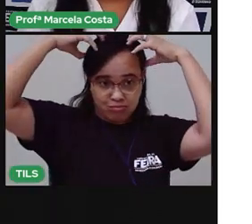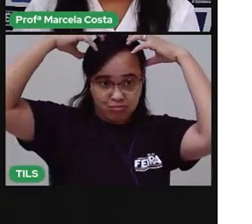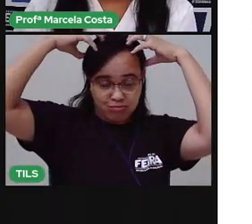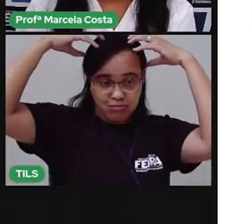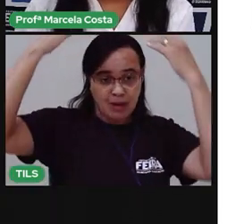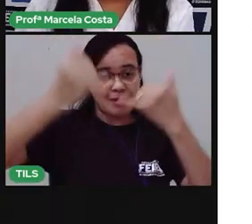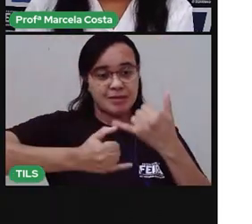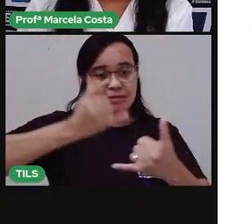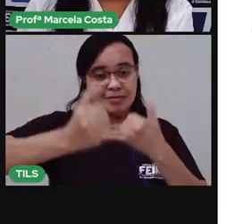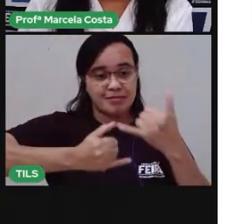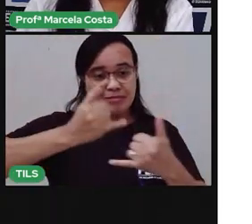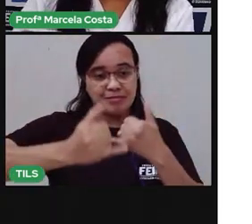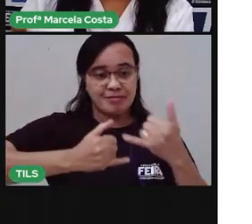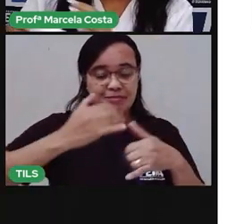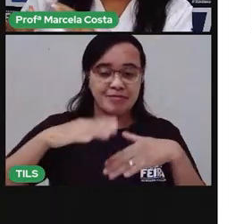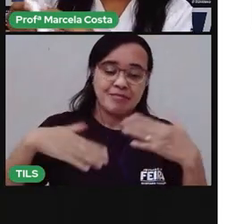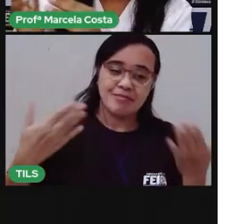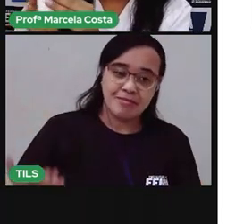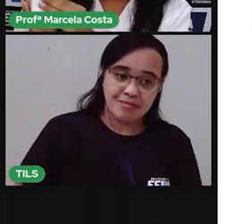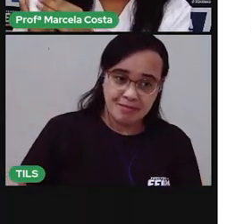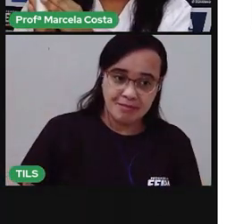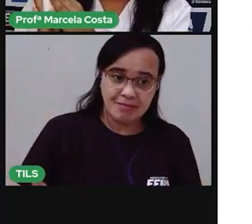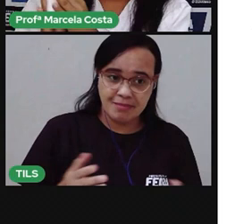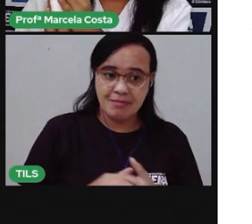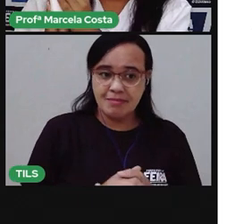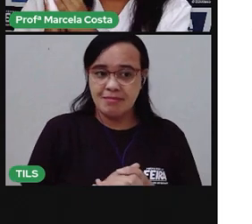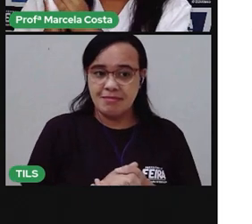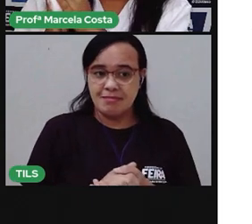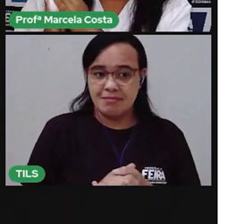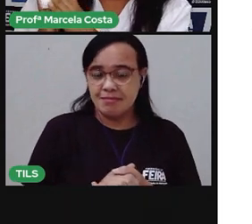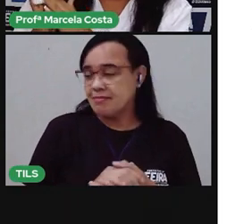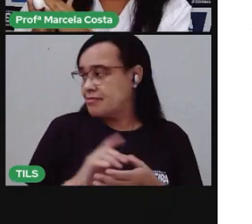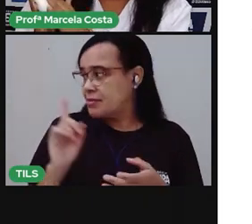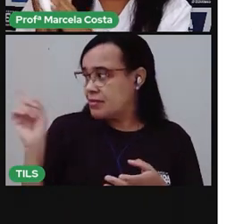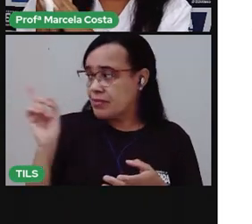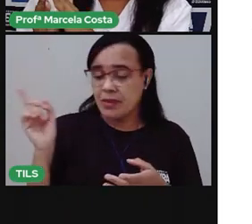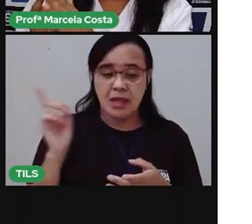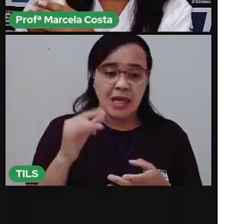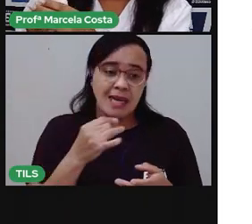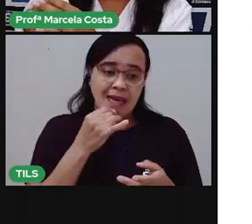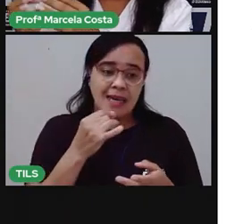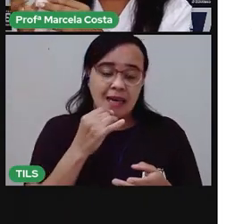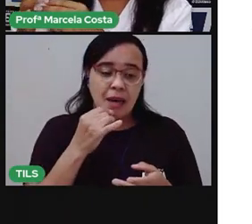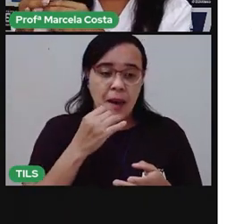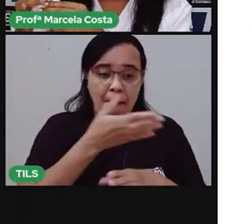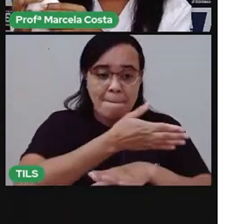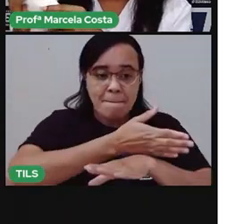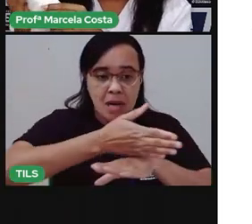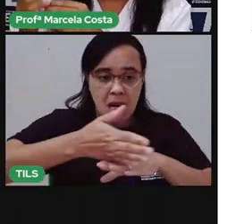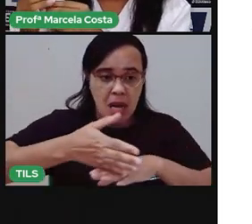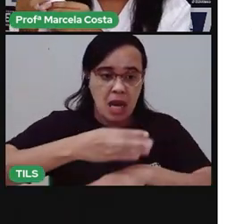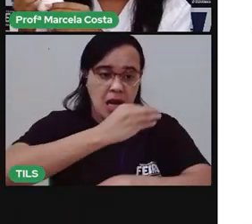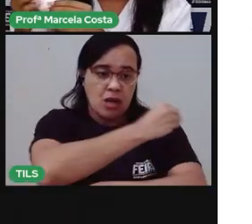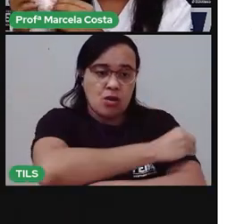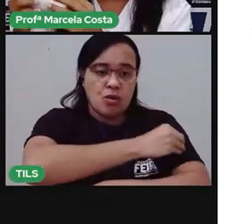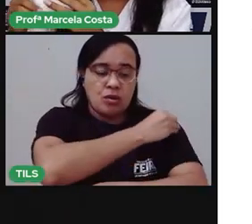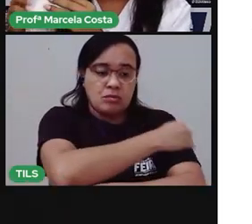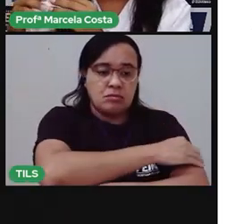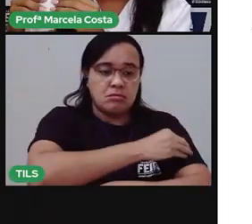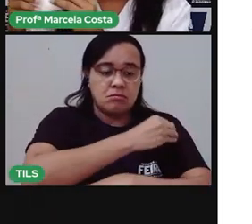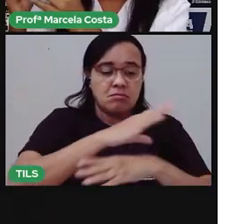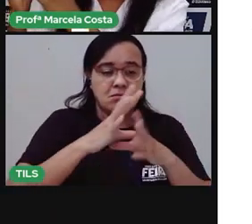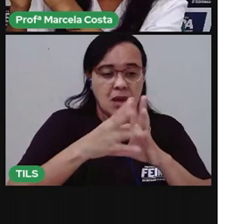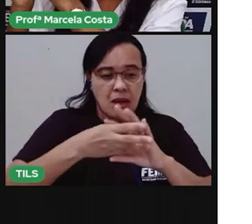do algodão. Que também... Alguns ursos de pelúcia. Tem essa... É revestido com